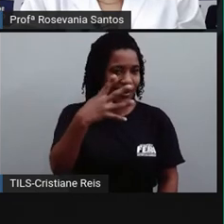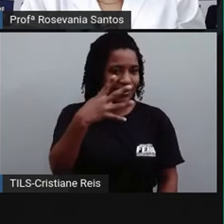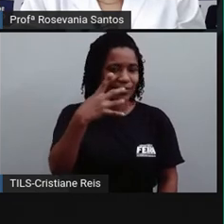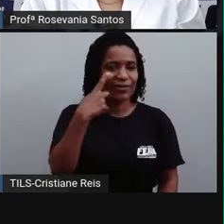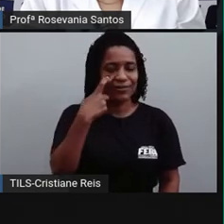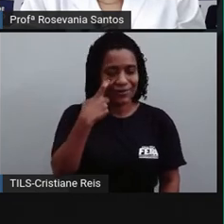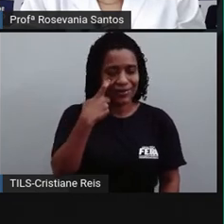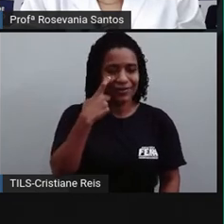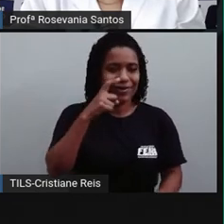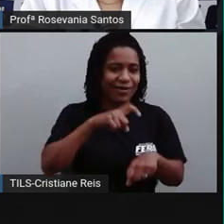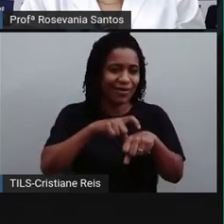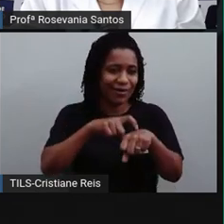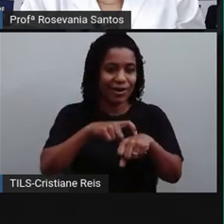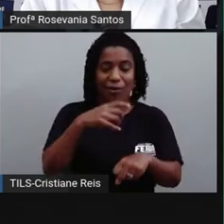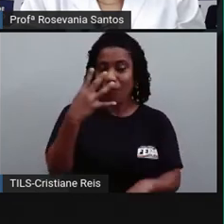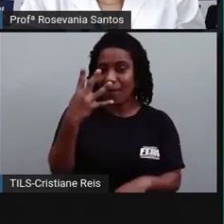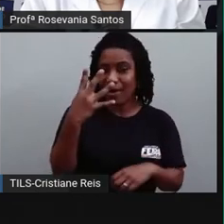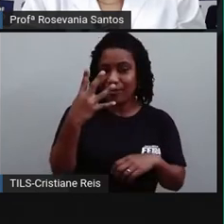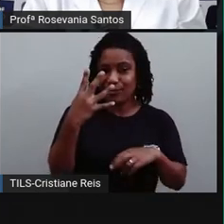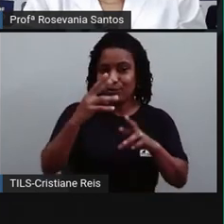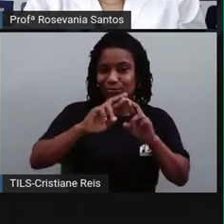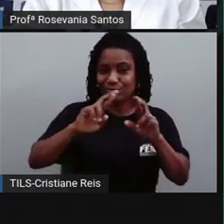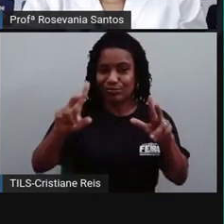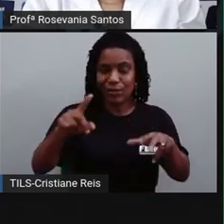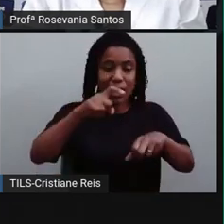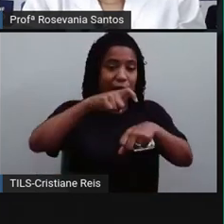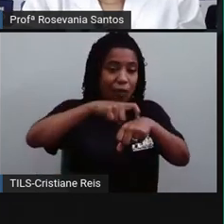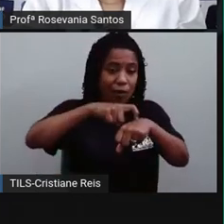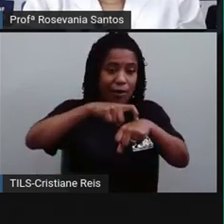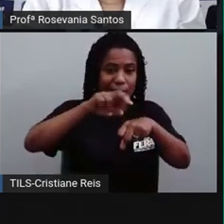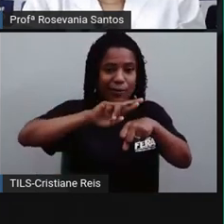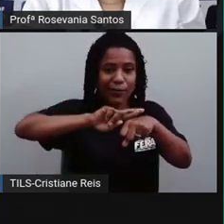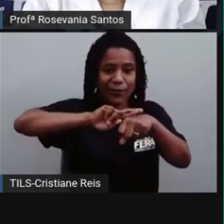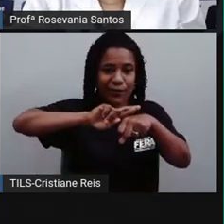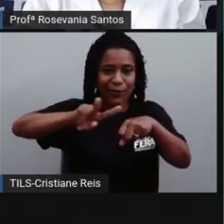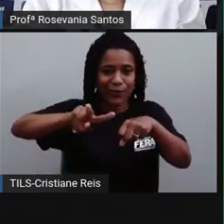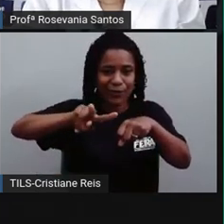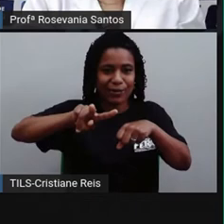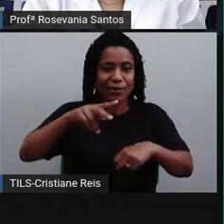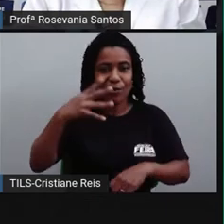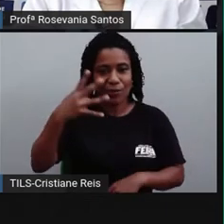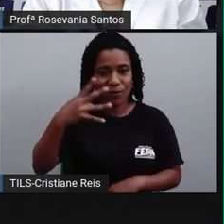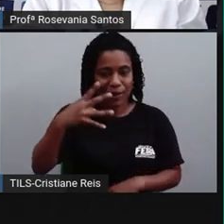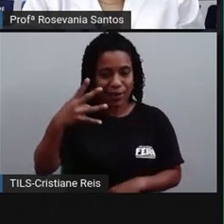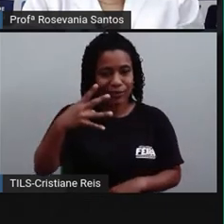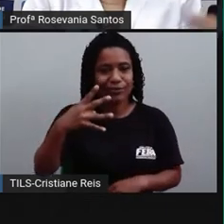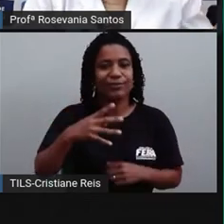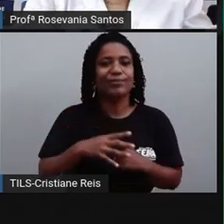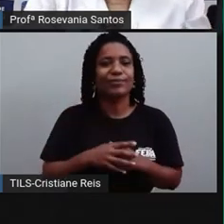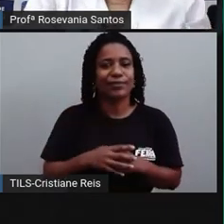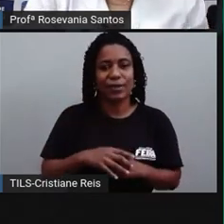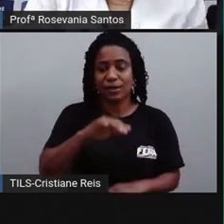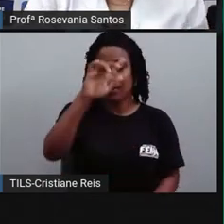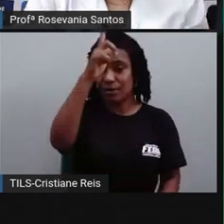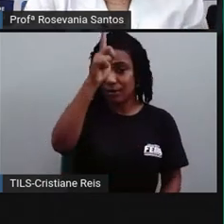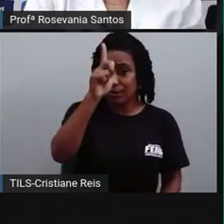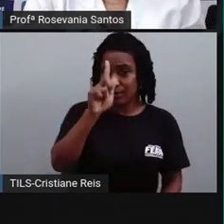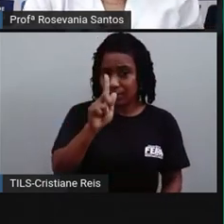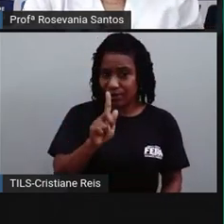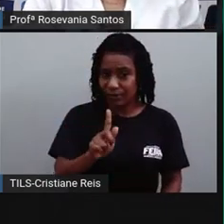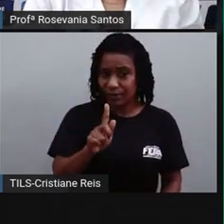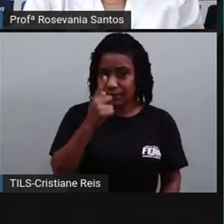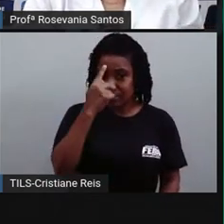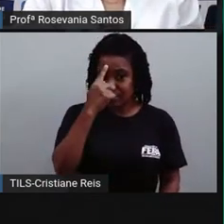a gente tem 4 horas diferentes. Estão vendo? Então, essas horas, elas estão atrasadas com relação à Greenwich, porque a gente está do lado,